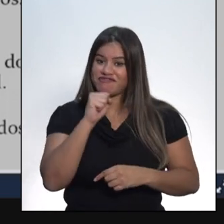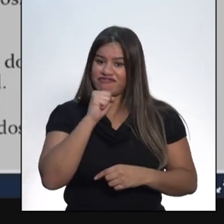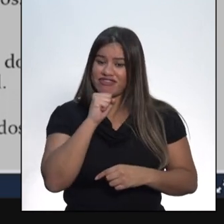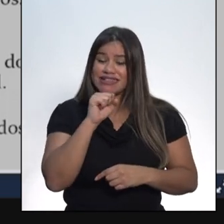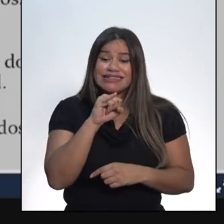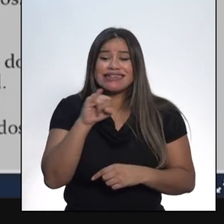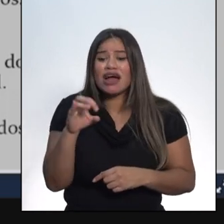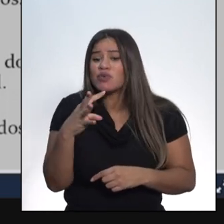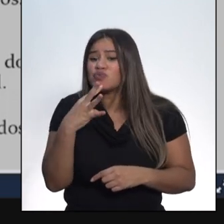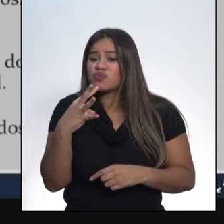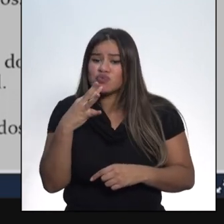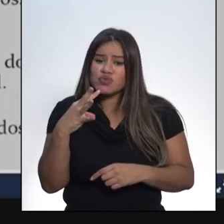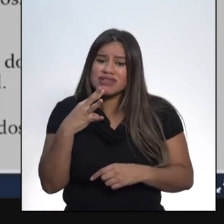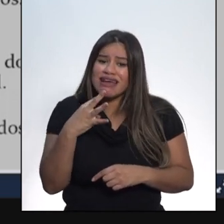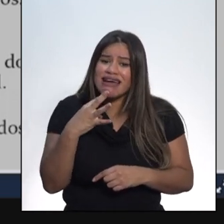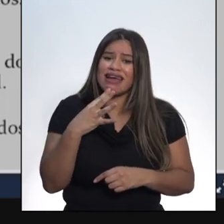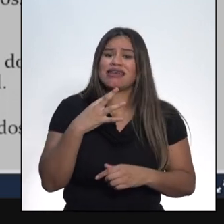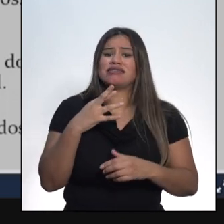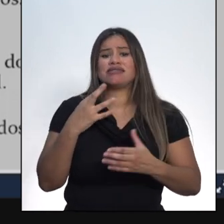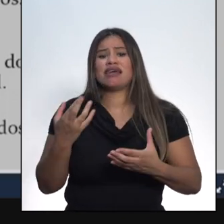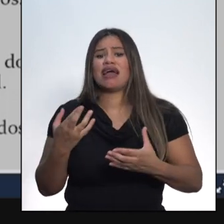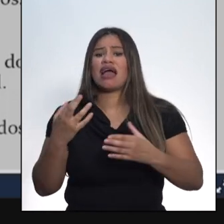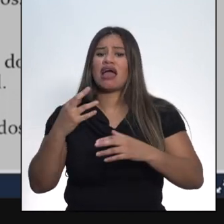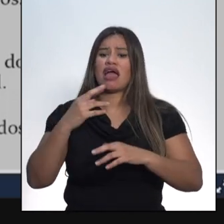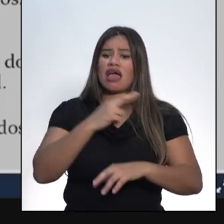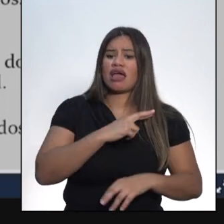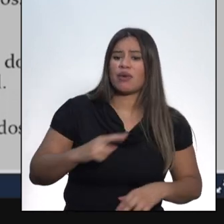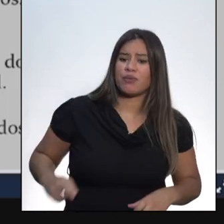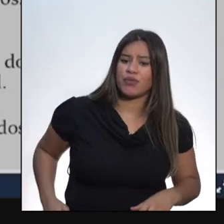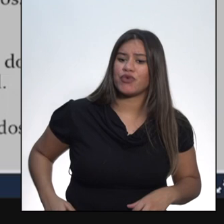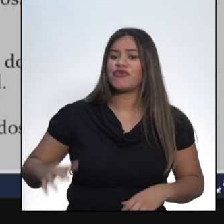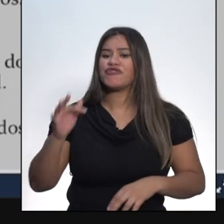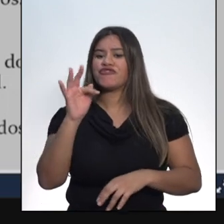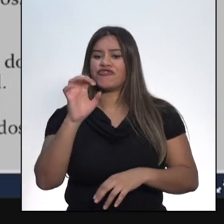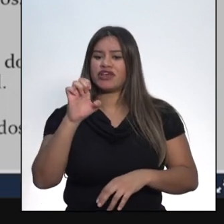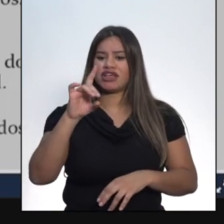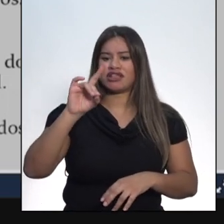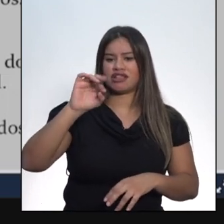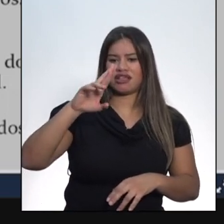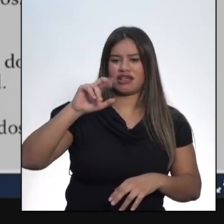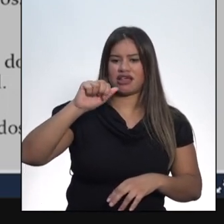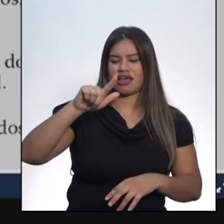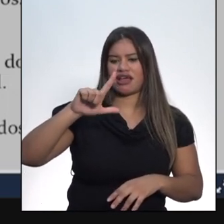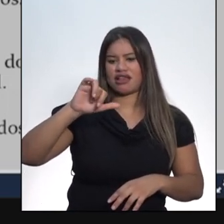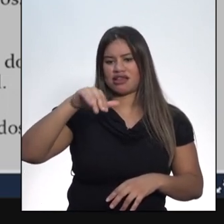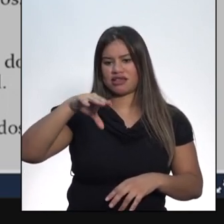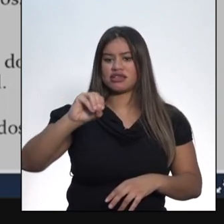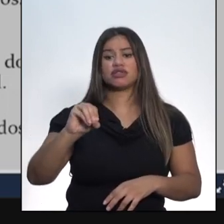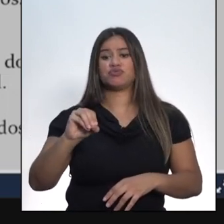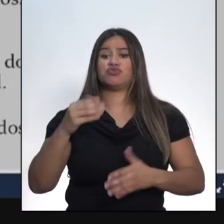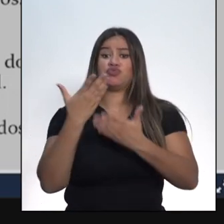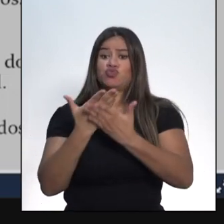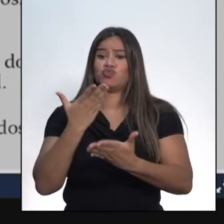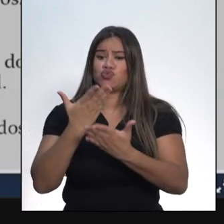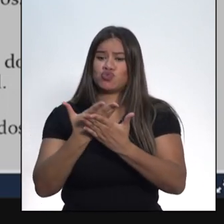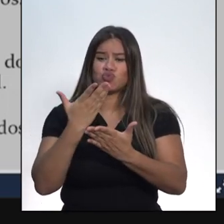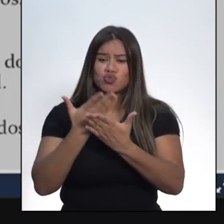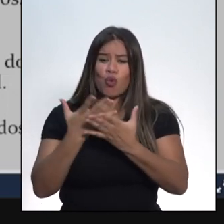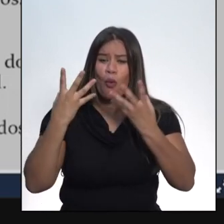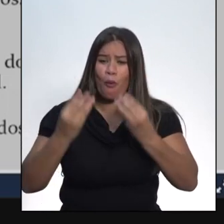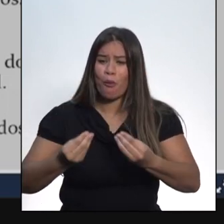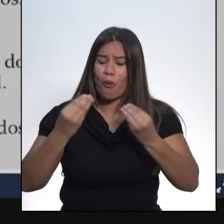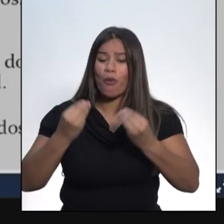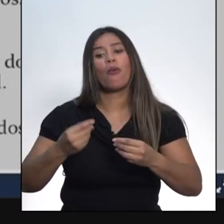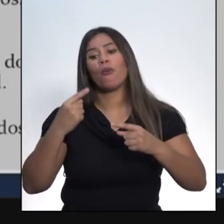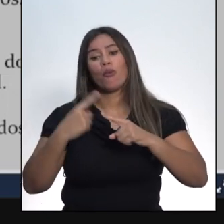domina o significado dos conceitos de República e Federalismo, trabalhe intensamente sobre eles, uma vez que este